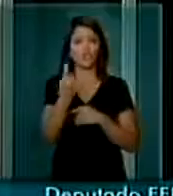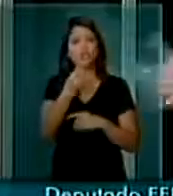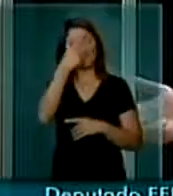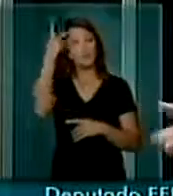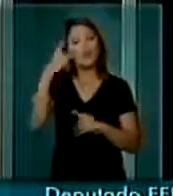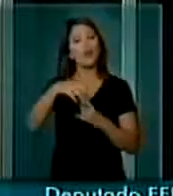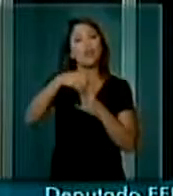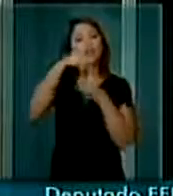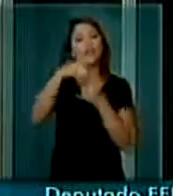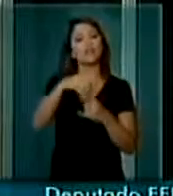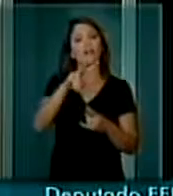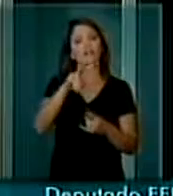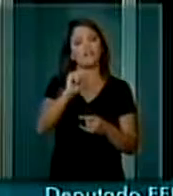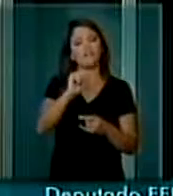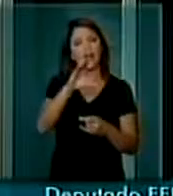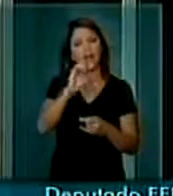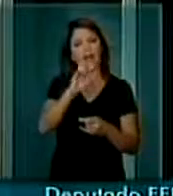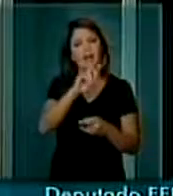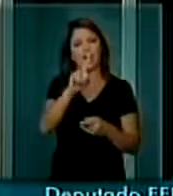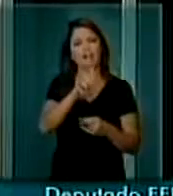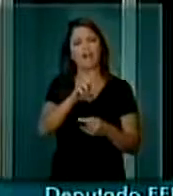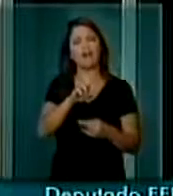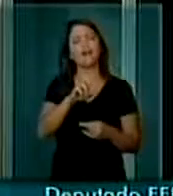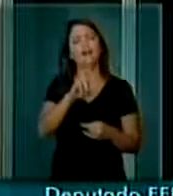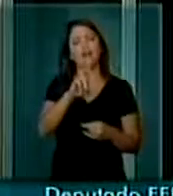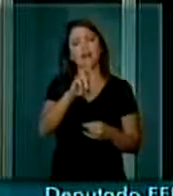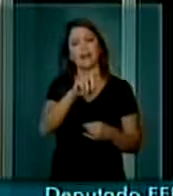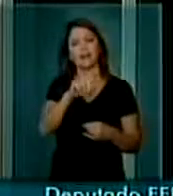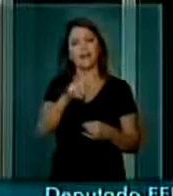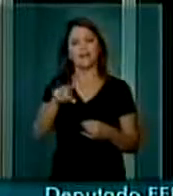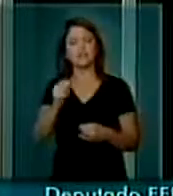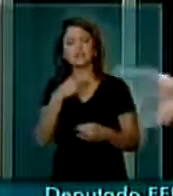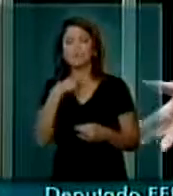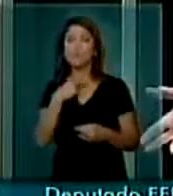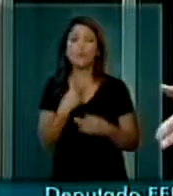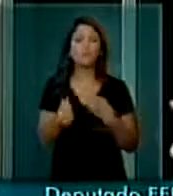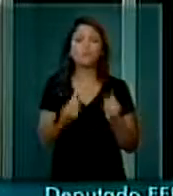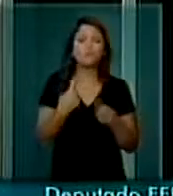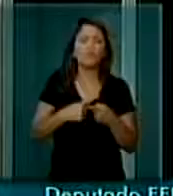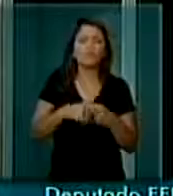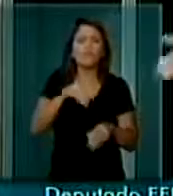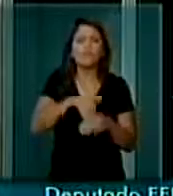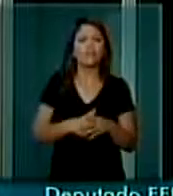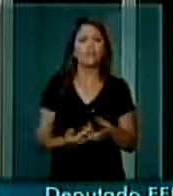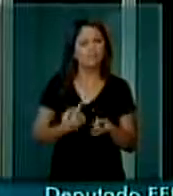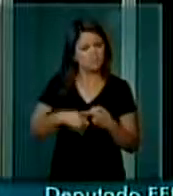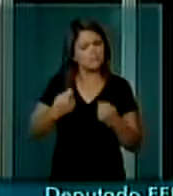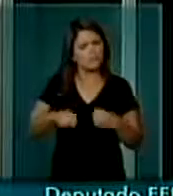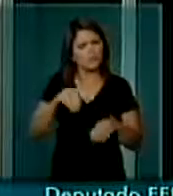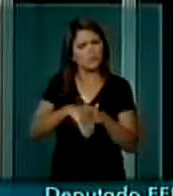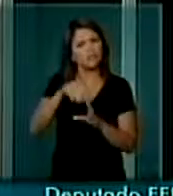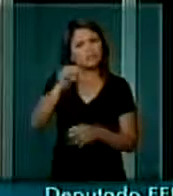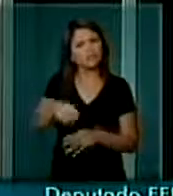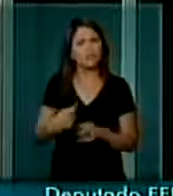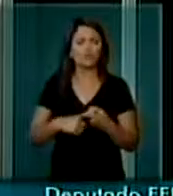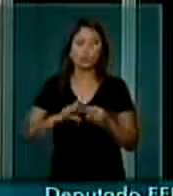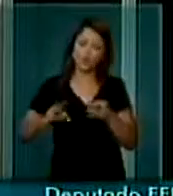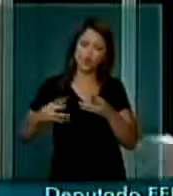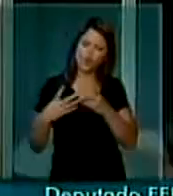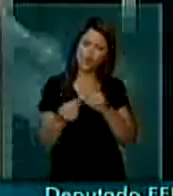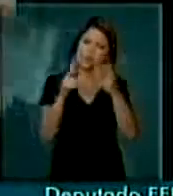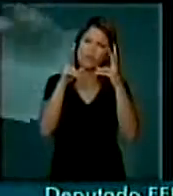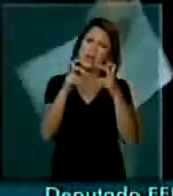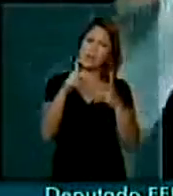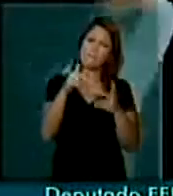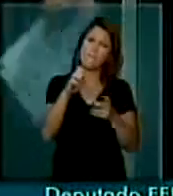Bacareza, delibera sobre isso. Por que o plenário aqui não pode votar sobre o fator previdenciário? Tem que votar todas as matérias, a PEC